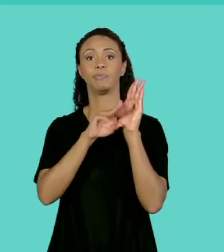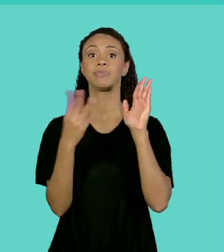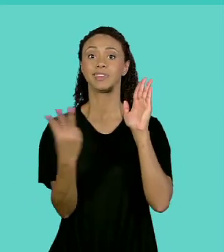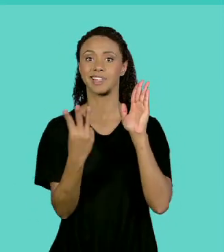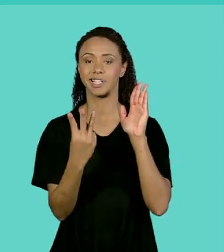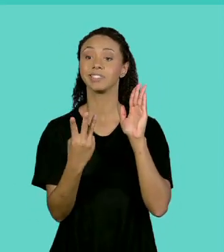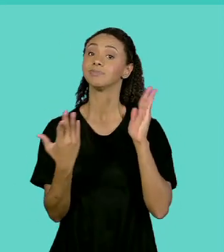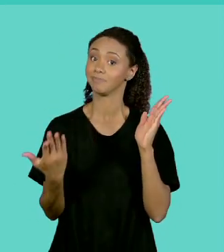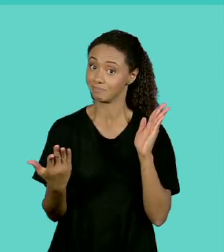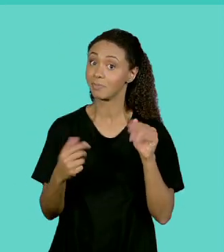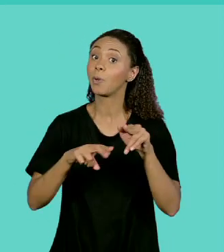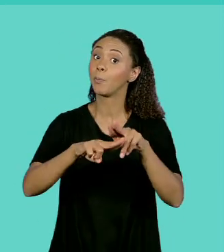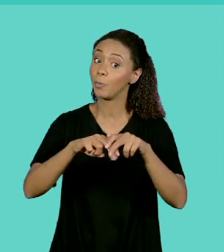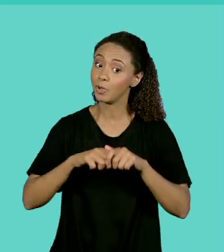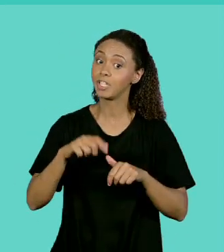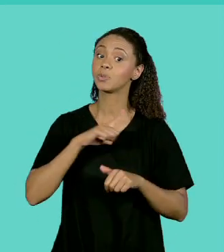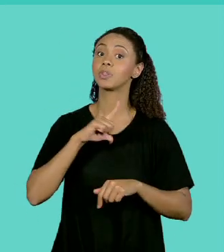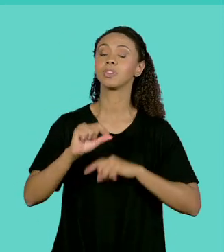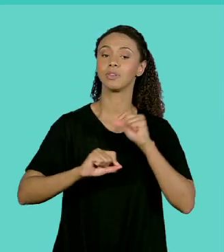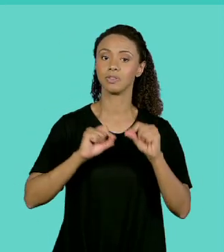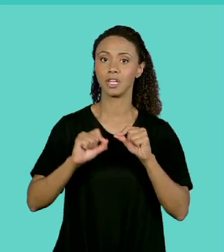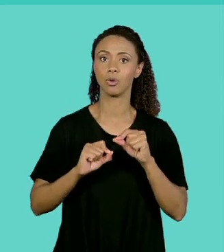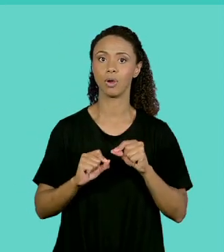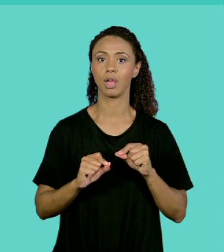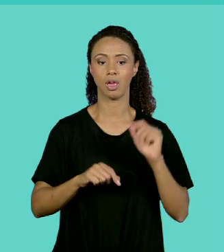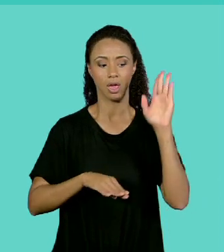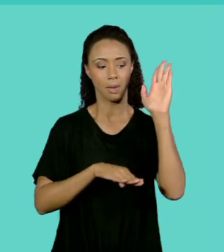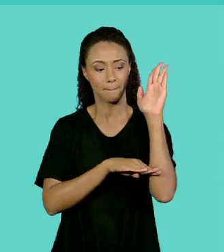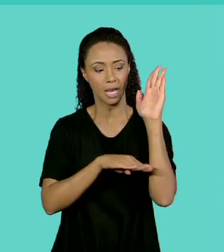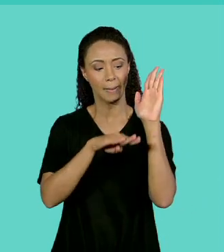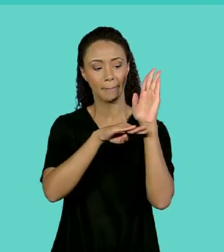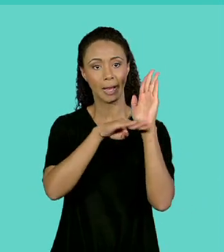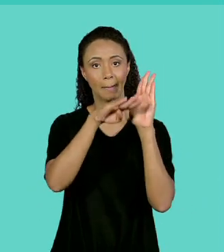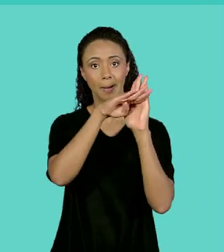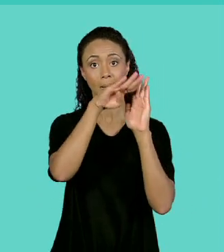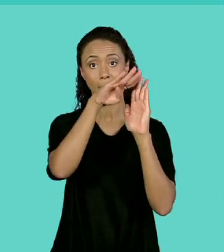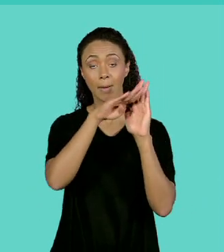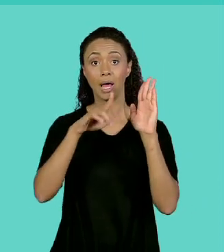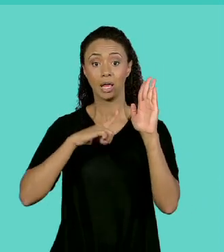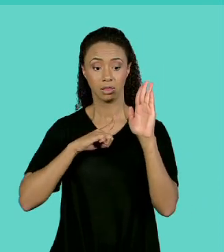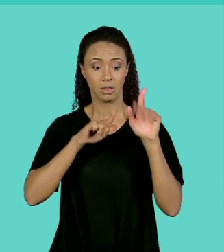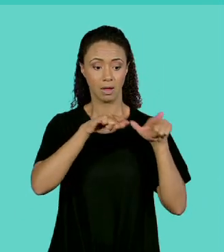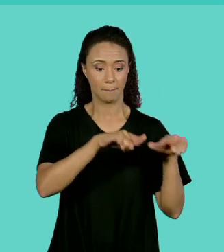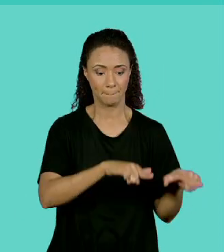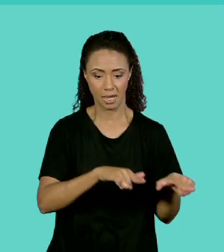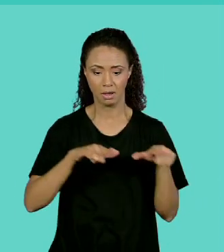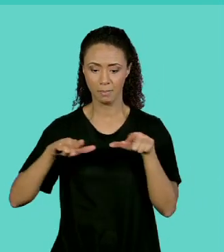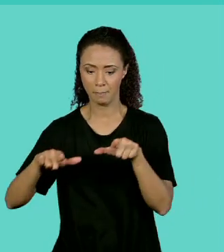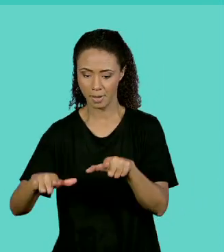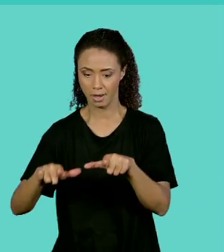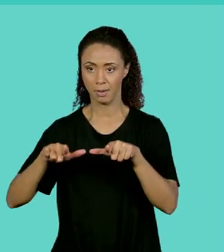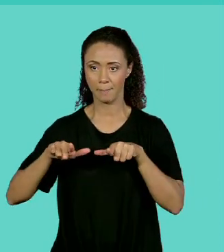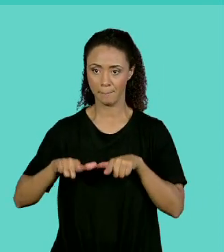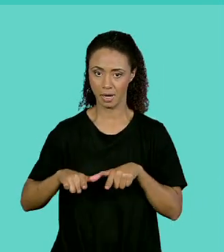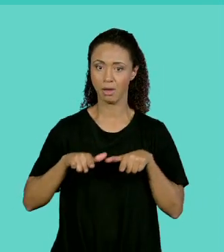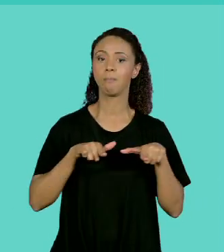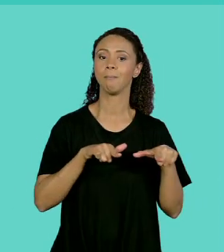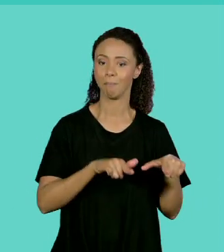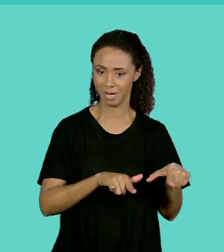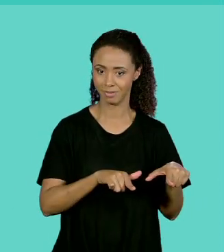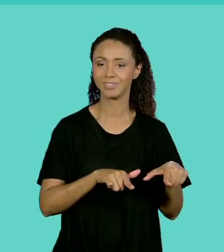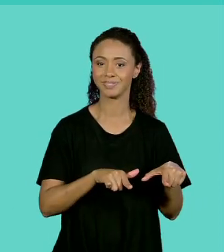os andares e os apartamentos por andar. E a matriz funciona exatamente assim. Nós temos